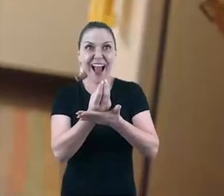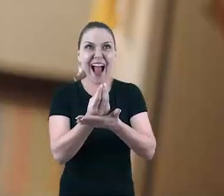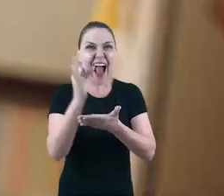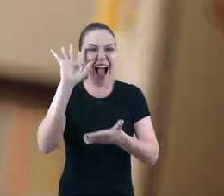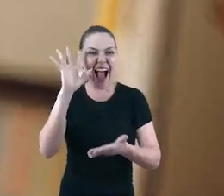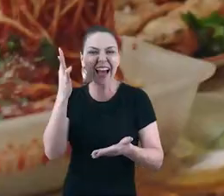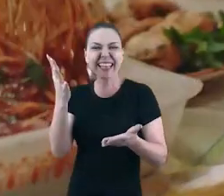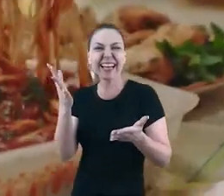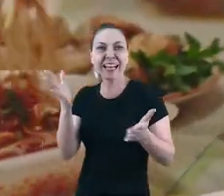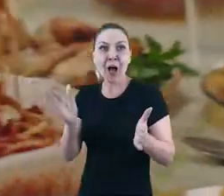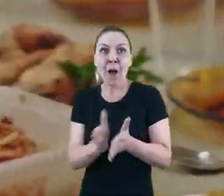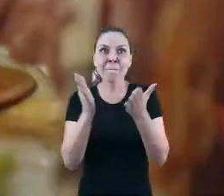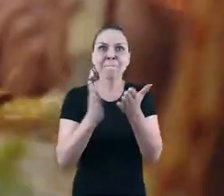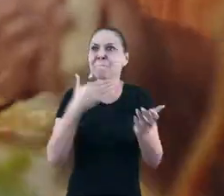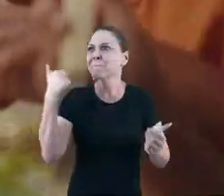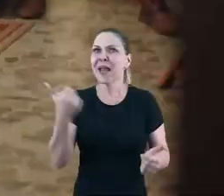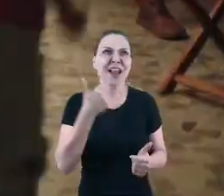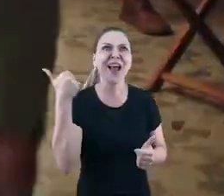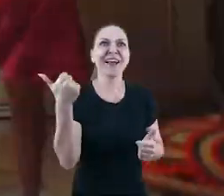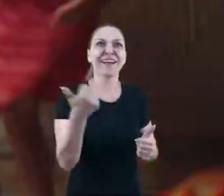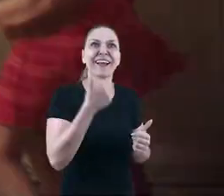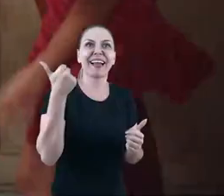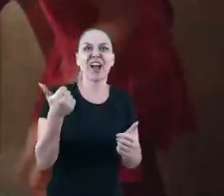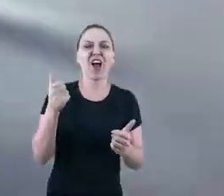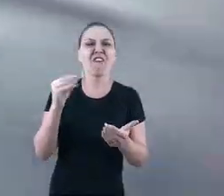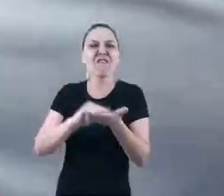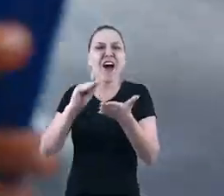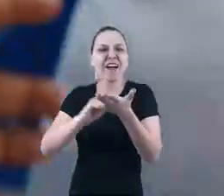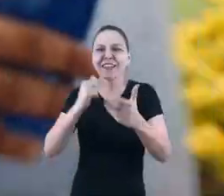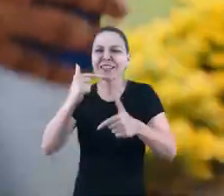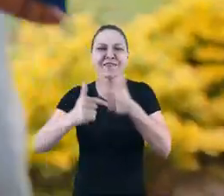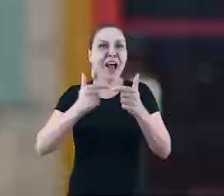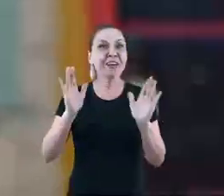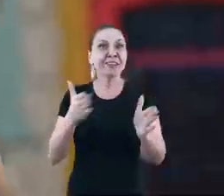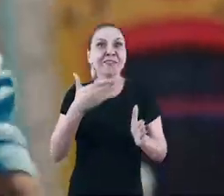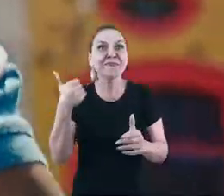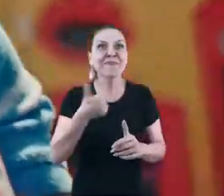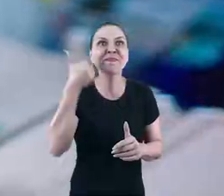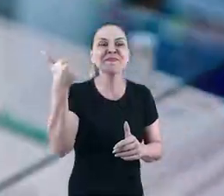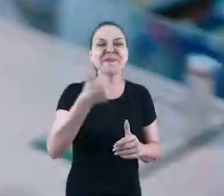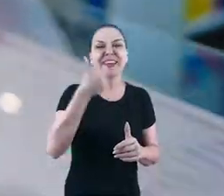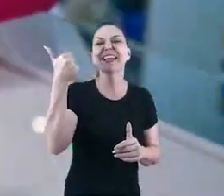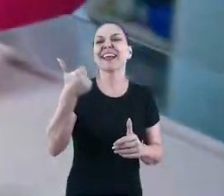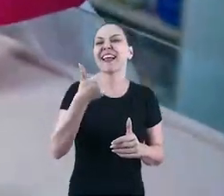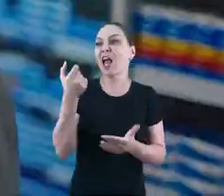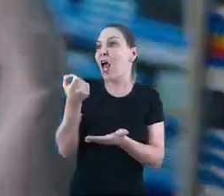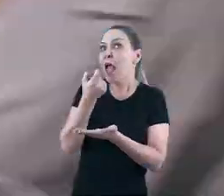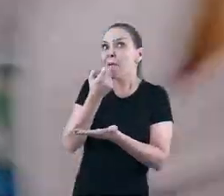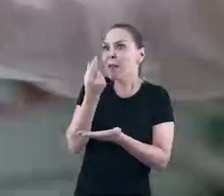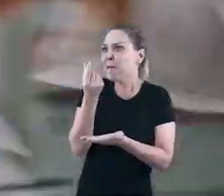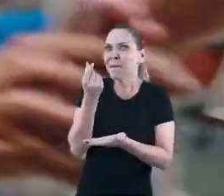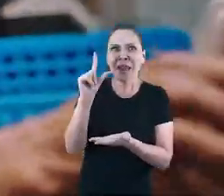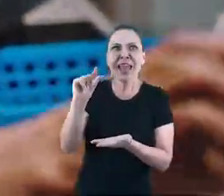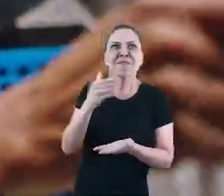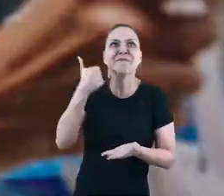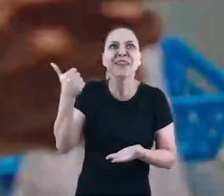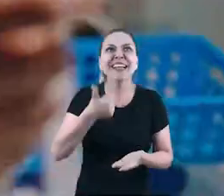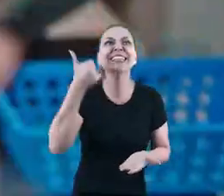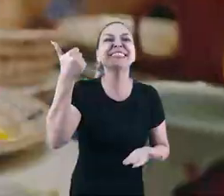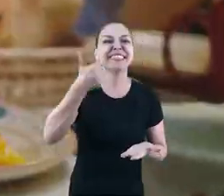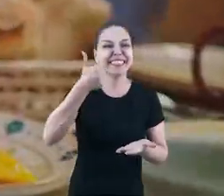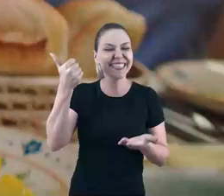pobreza já baixou, o desempego já baixou, o remédio já